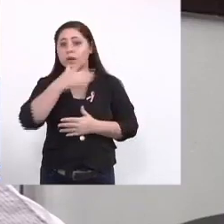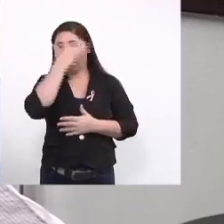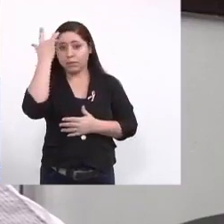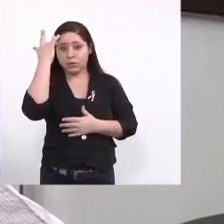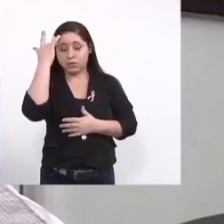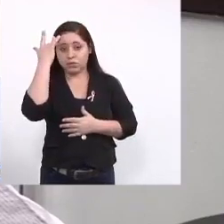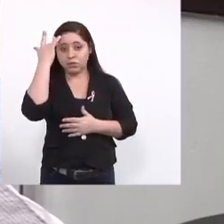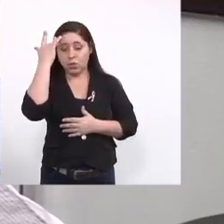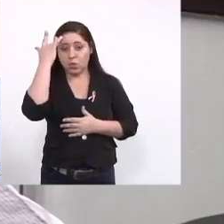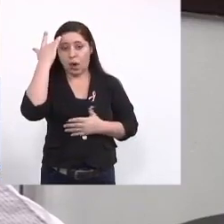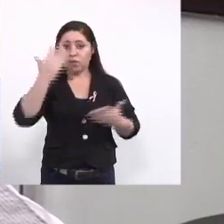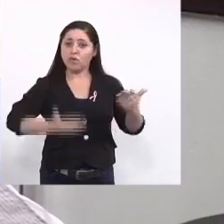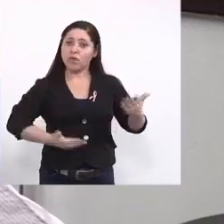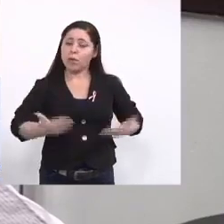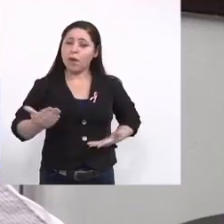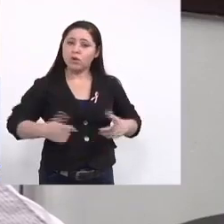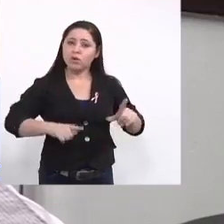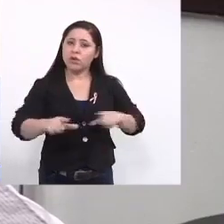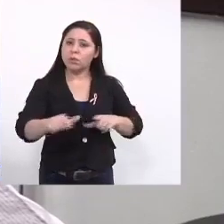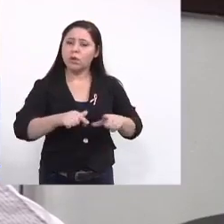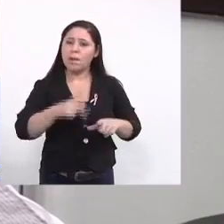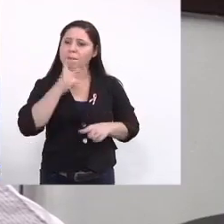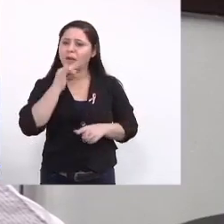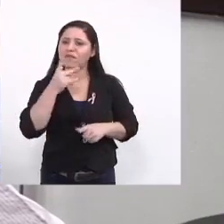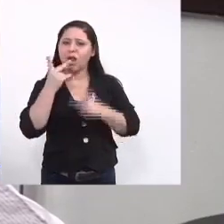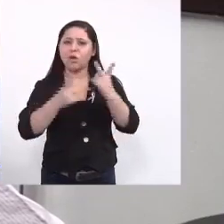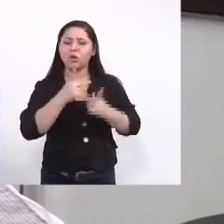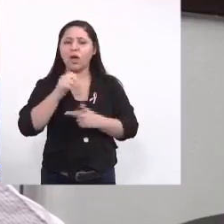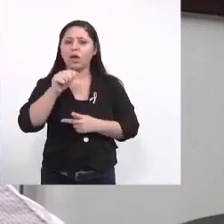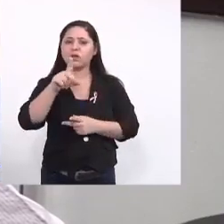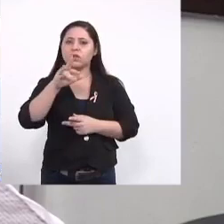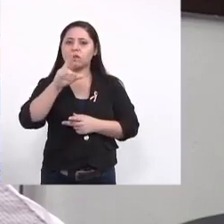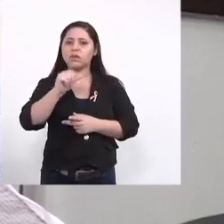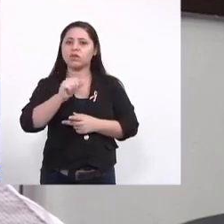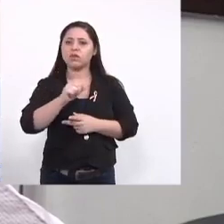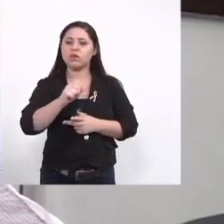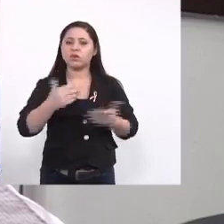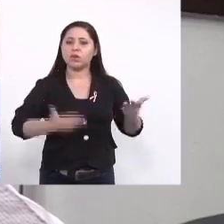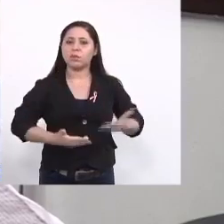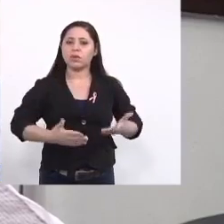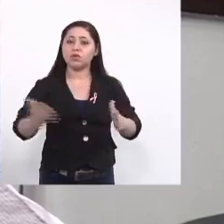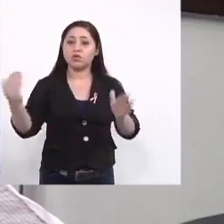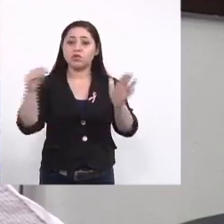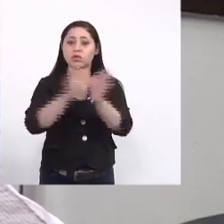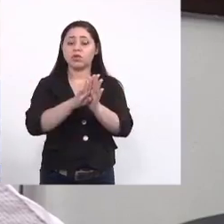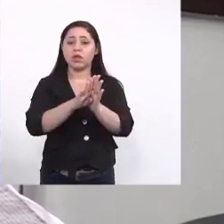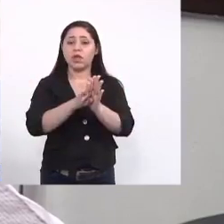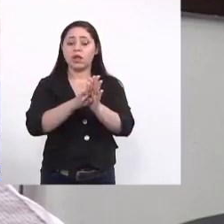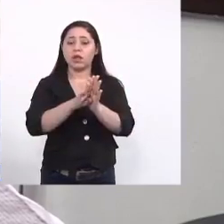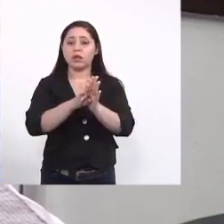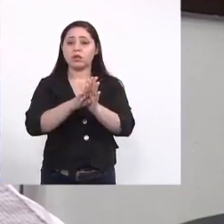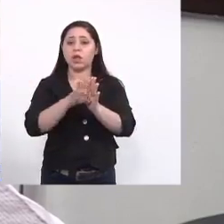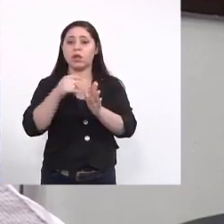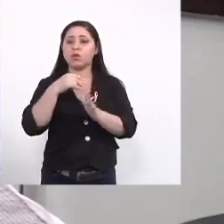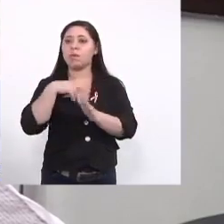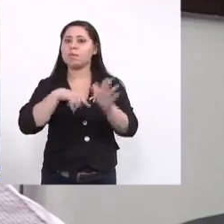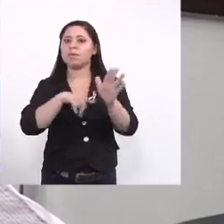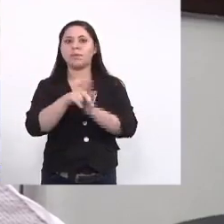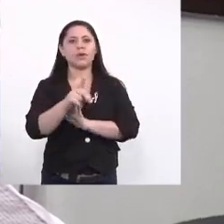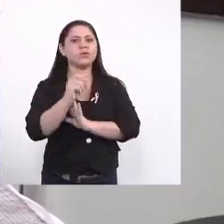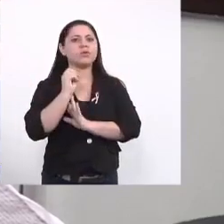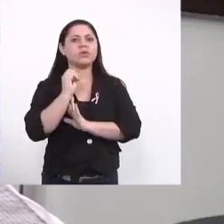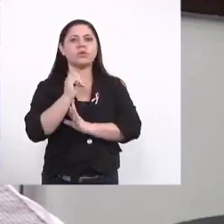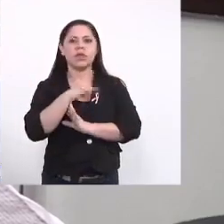o funcionário ele chega meu pai falou Adriano o funcionário ele chega para ser contratado ele não pergunta